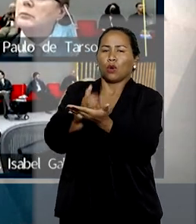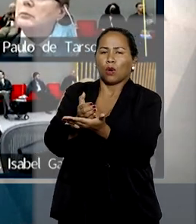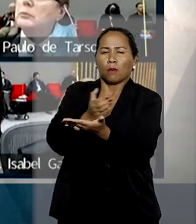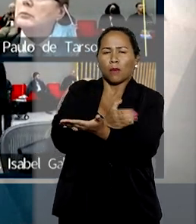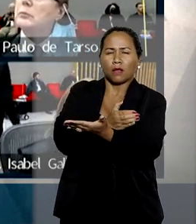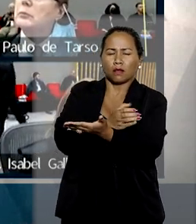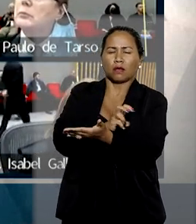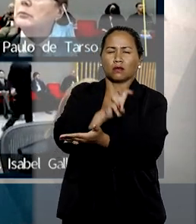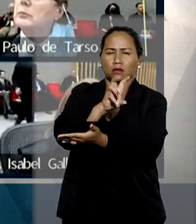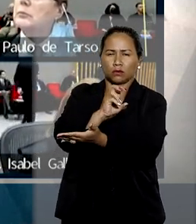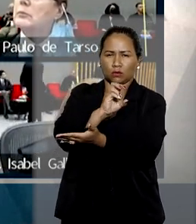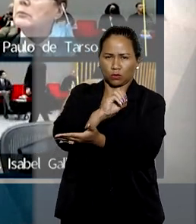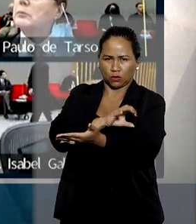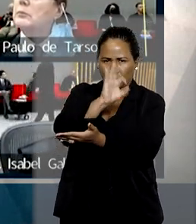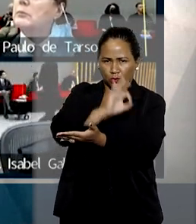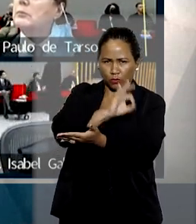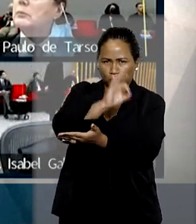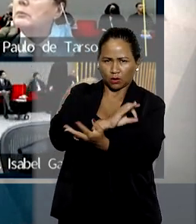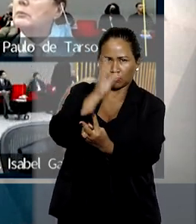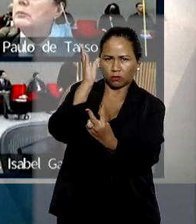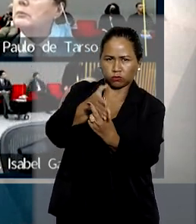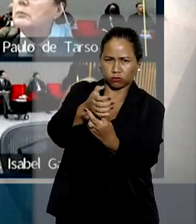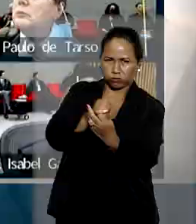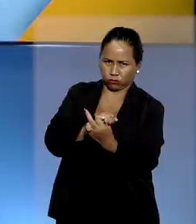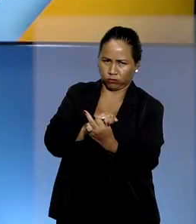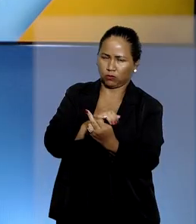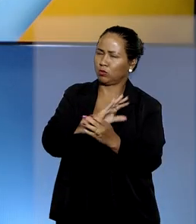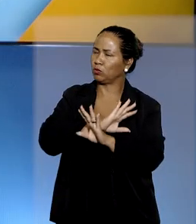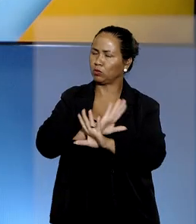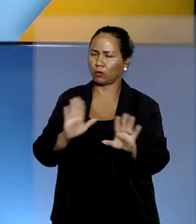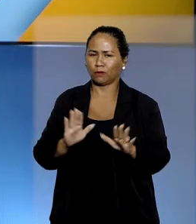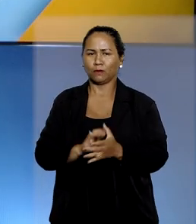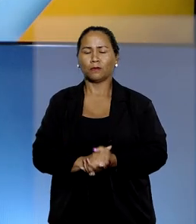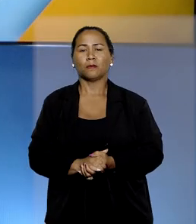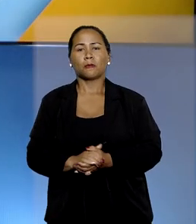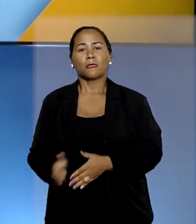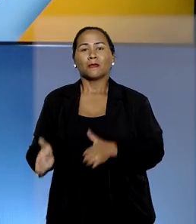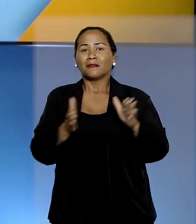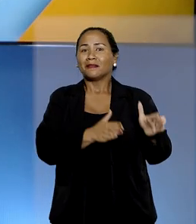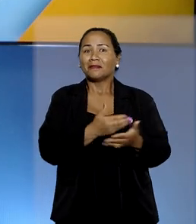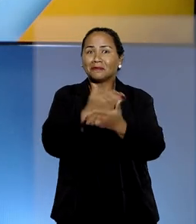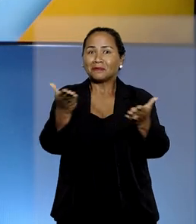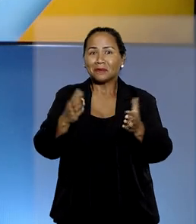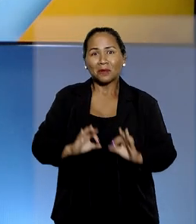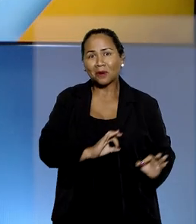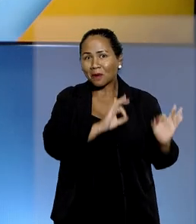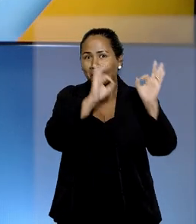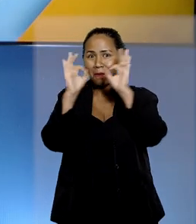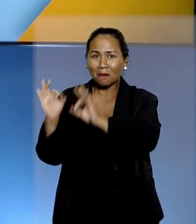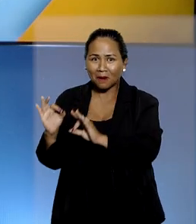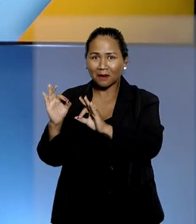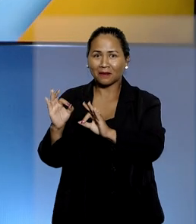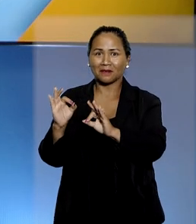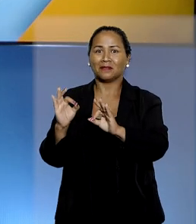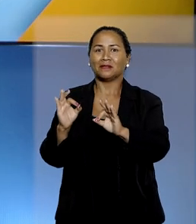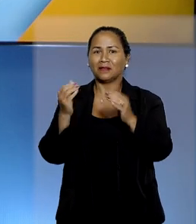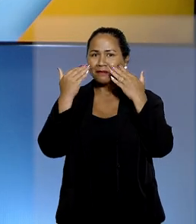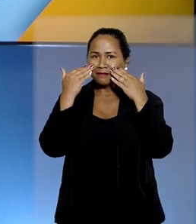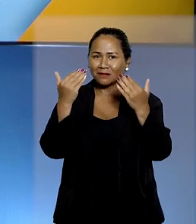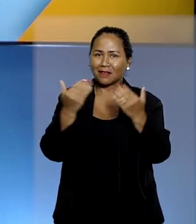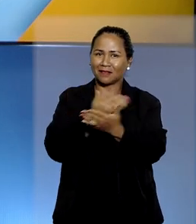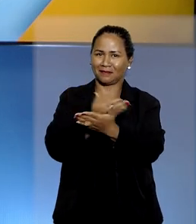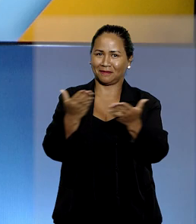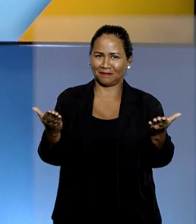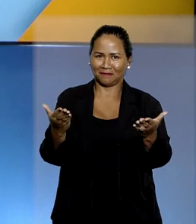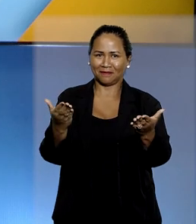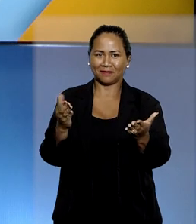valor encontrado na conta corrente conjunta solidária. E a partir de agora, você passa a acompanhar os destaques das